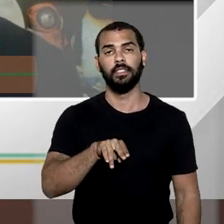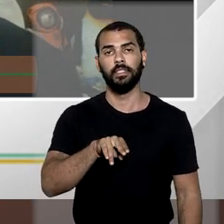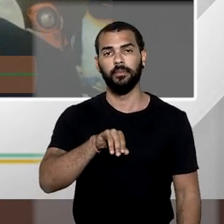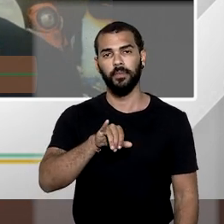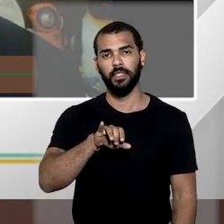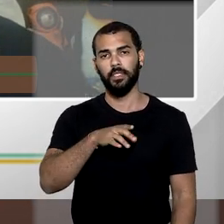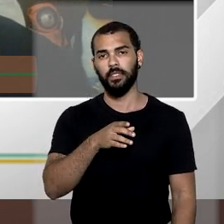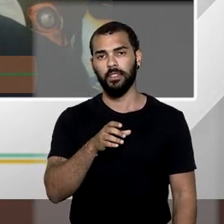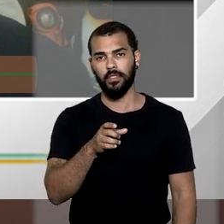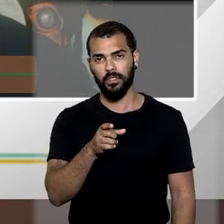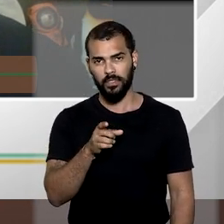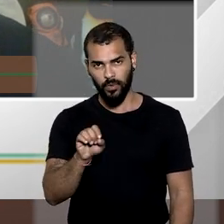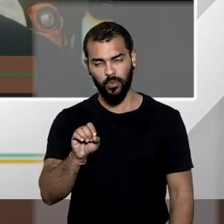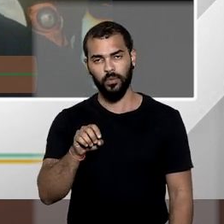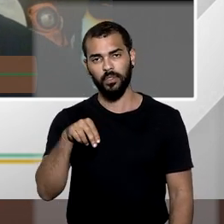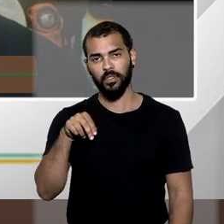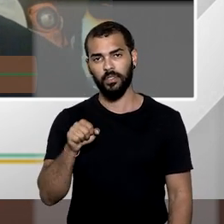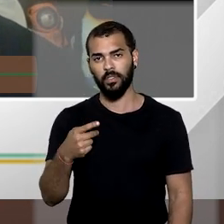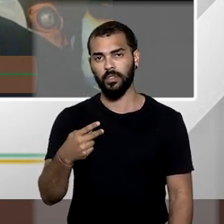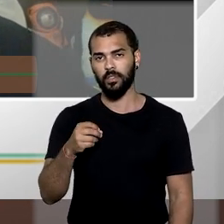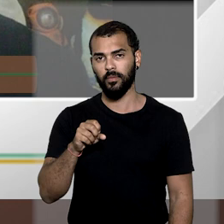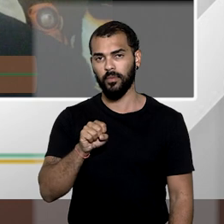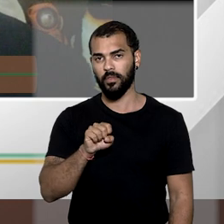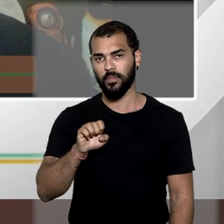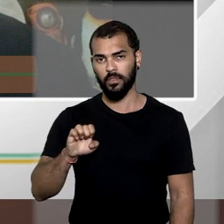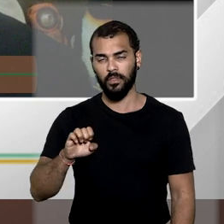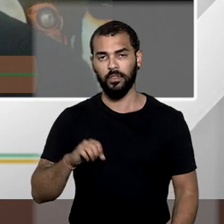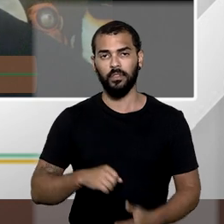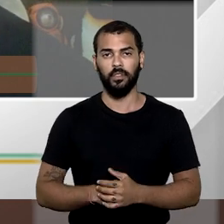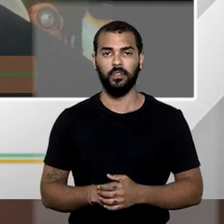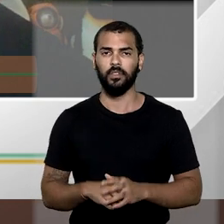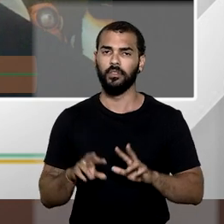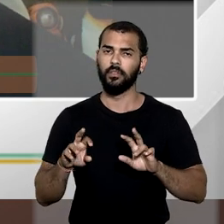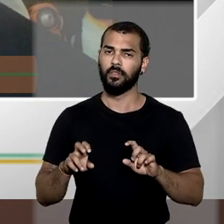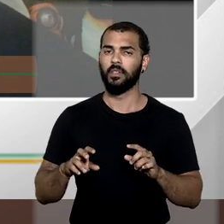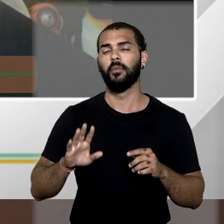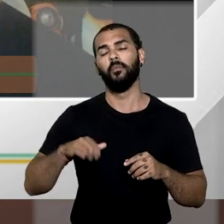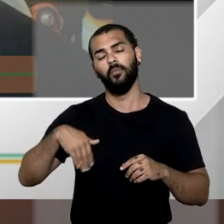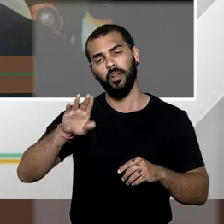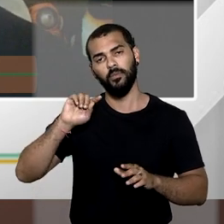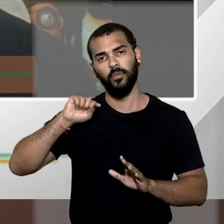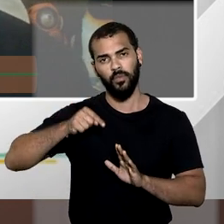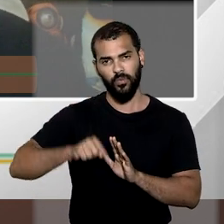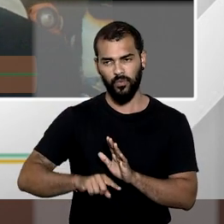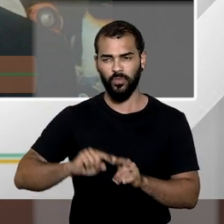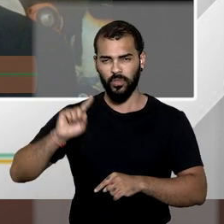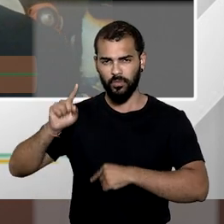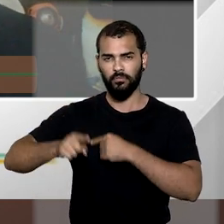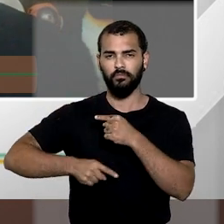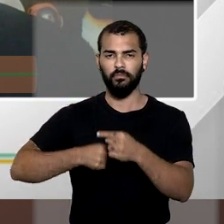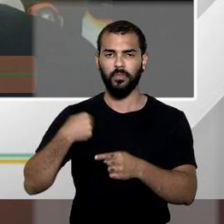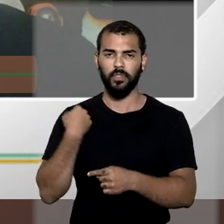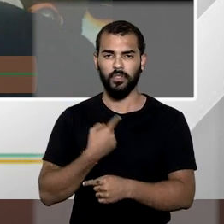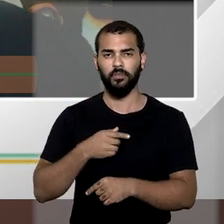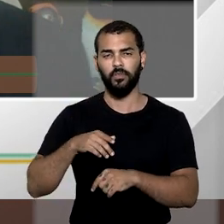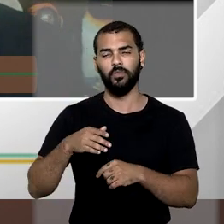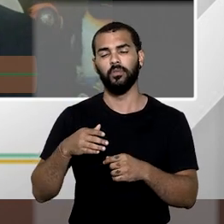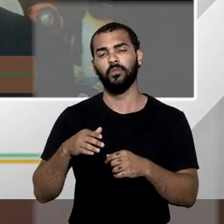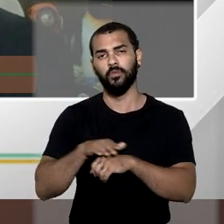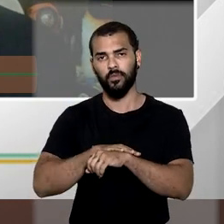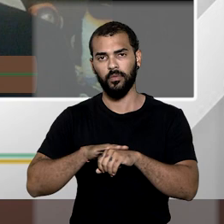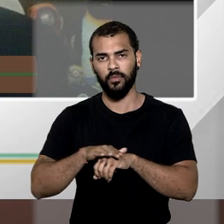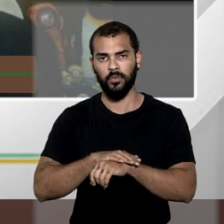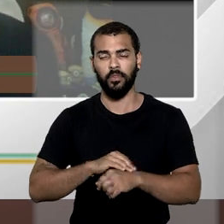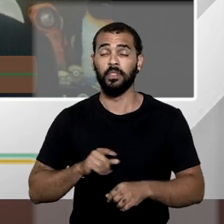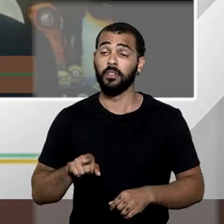Mas emissão na posse é um assunto mais complicado e, portanto, deixo para mais adiante nós entrarmos nessa seara na